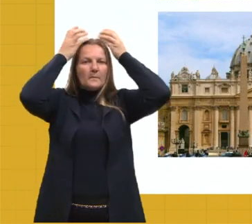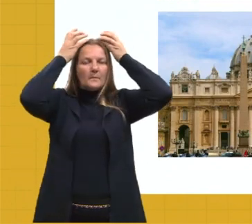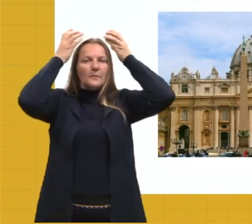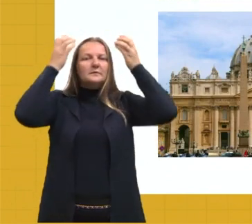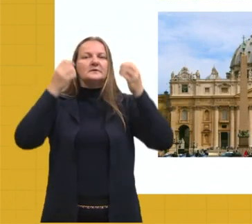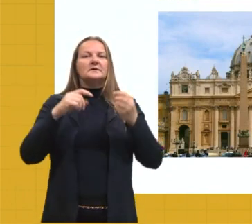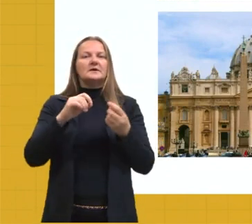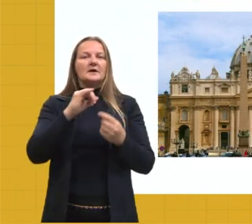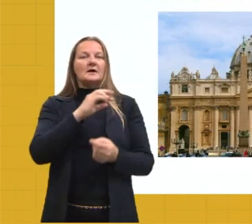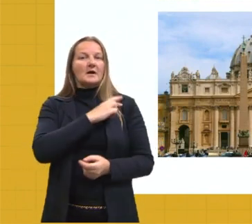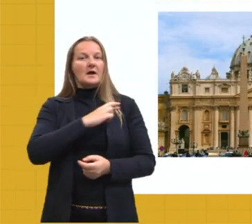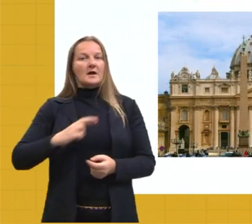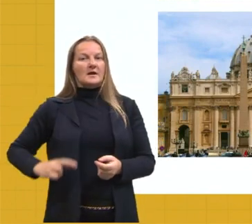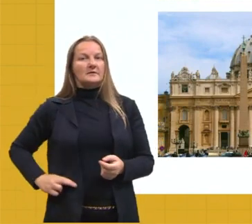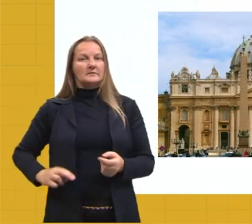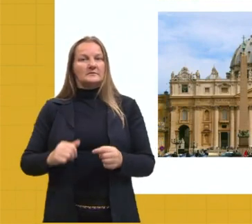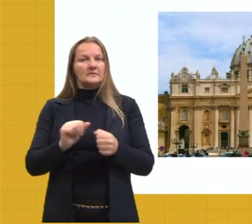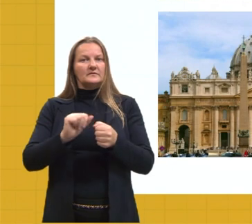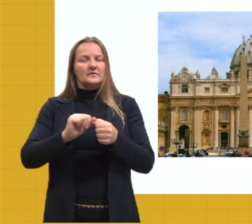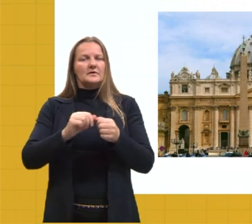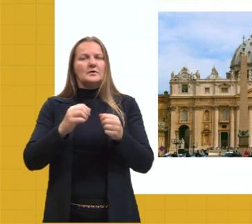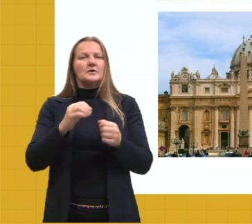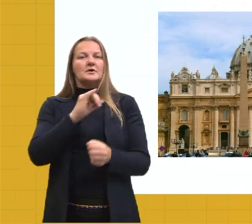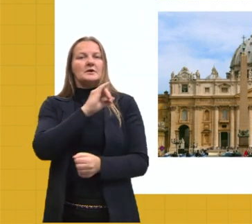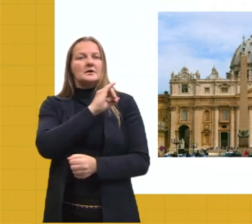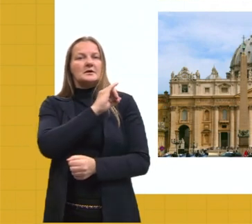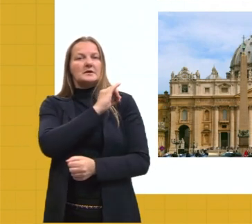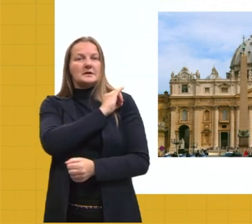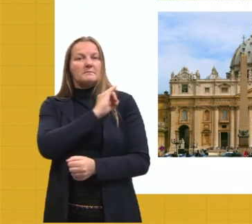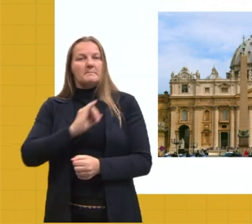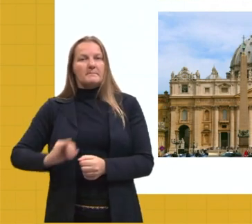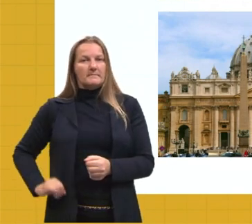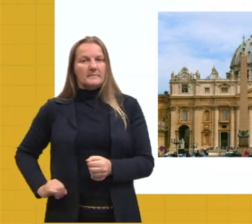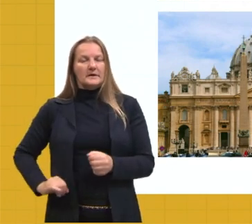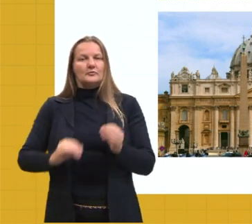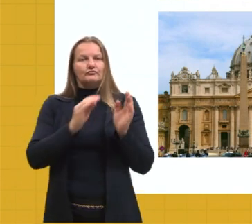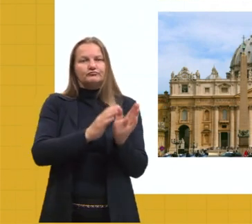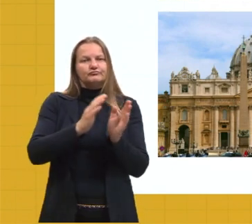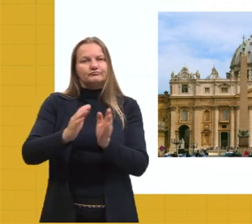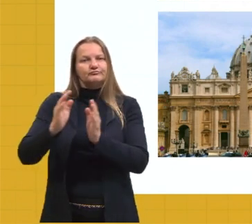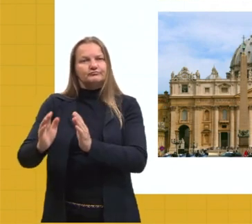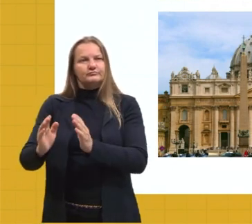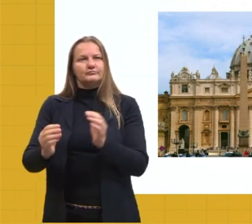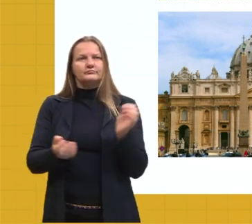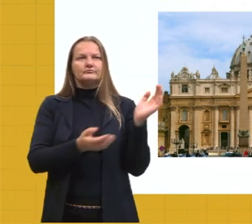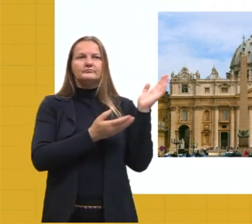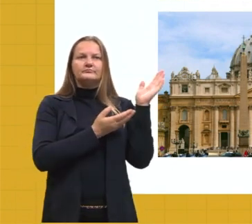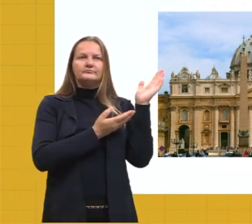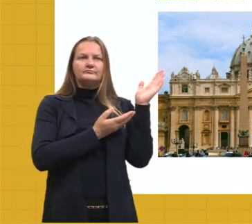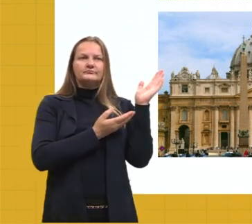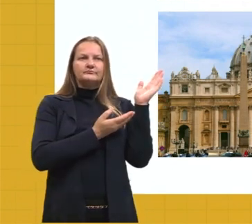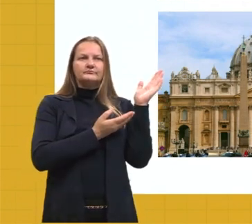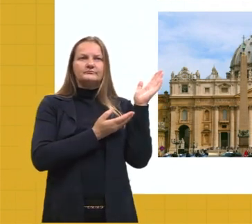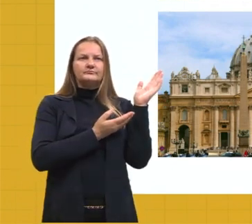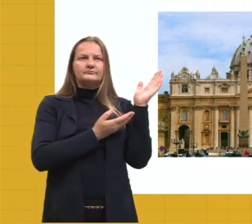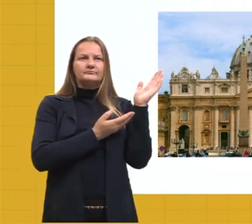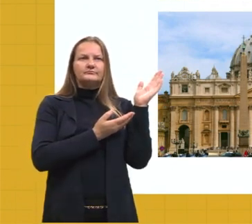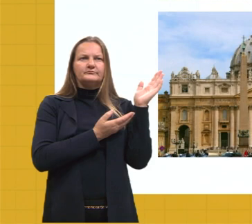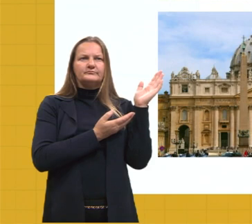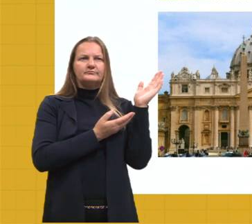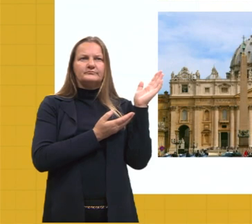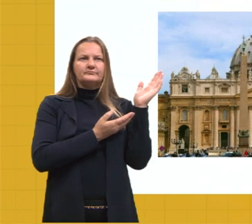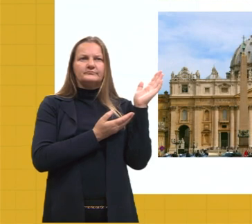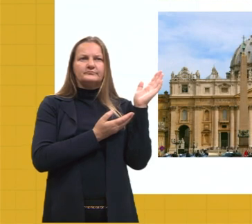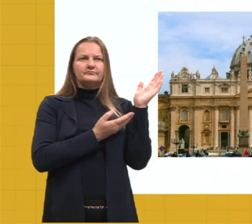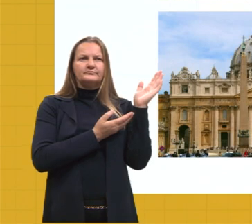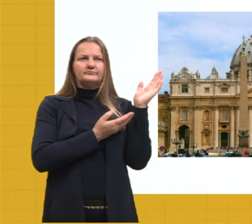Reinaldo, a República e o Império. E nos interessa muito aqui, neste período da história, essa